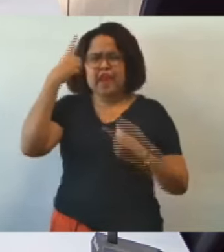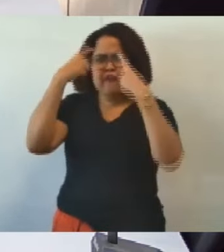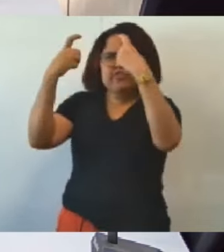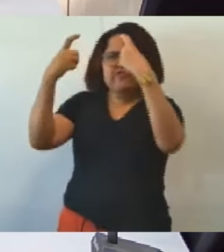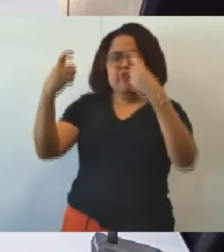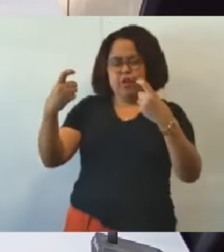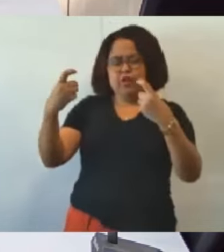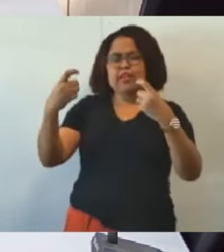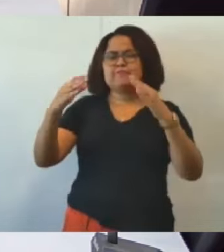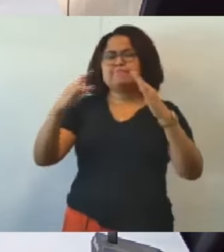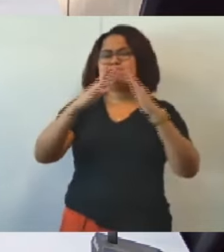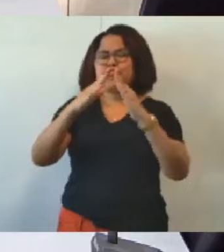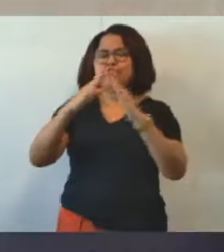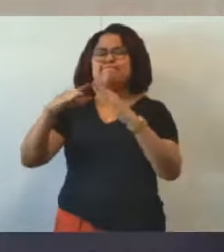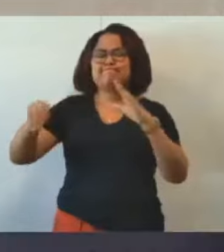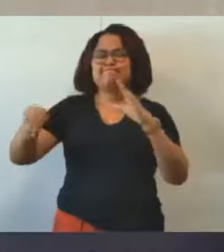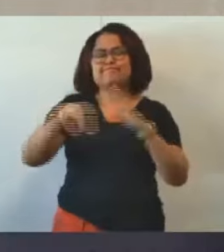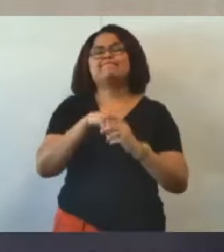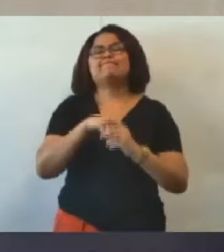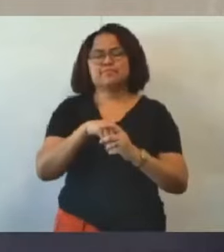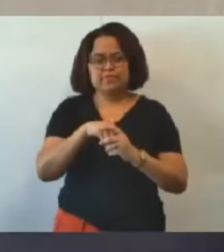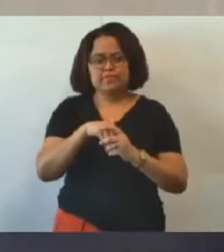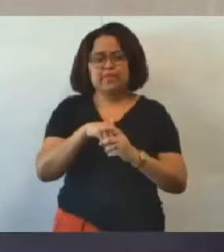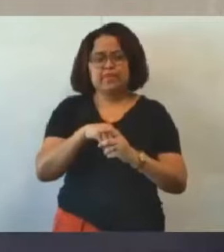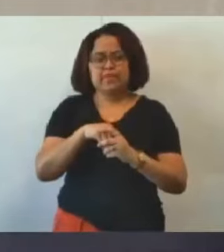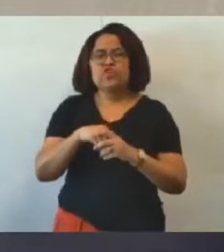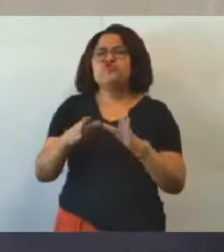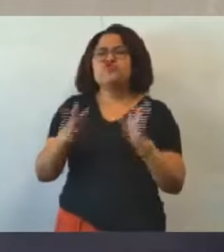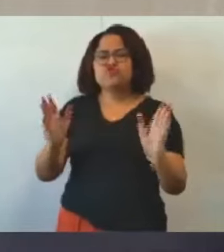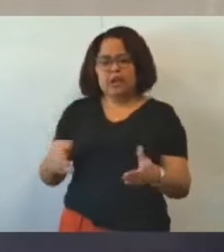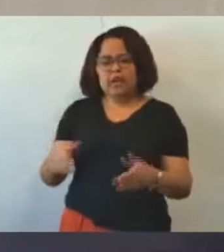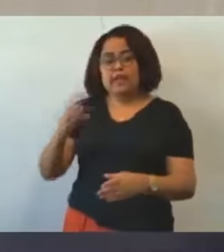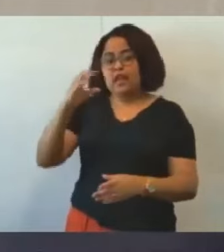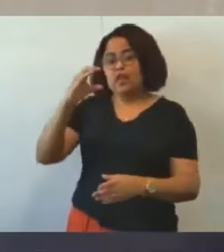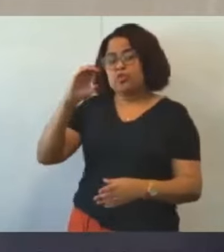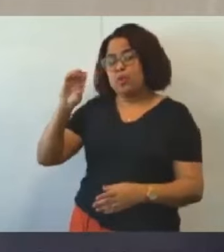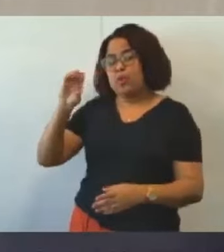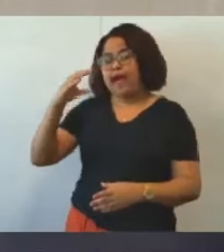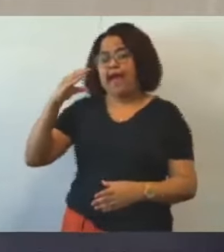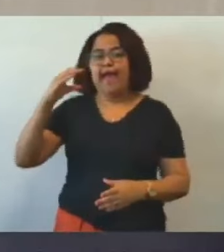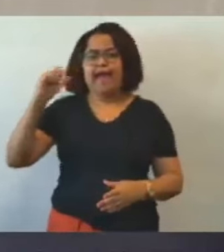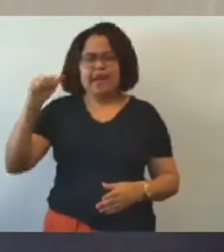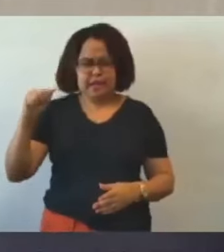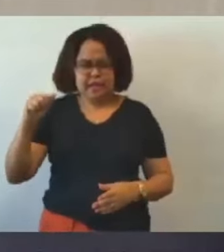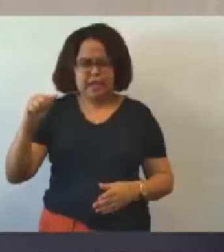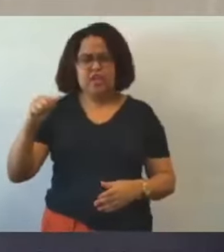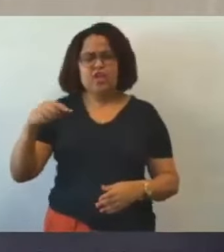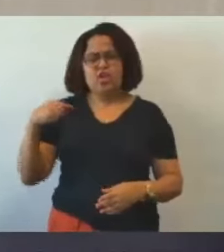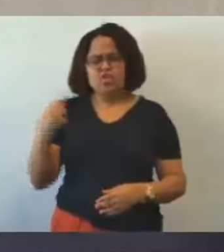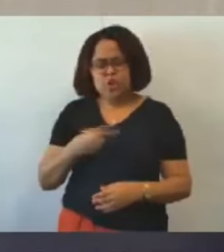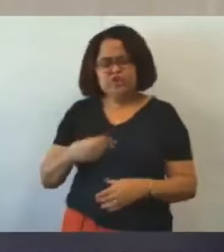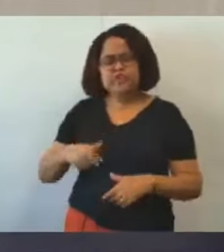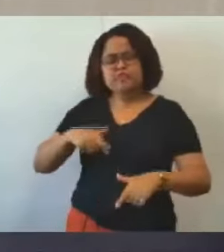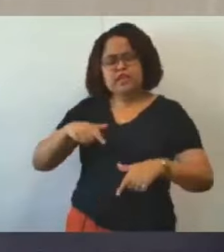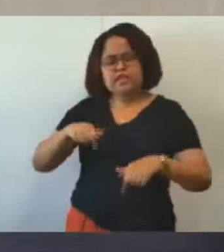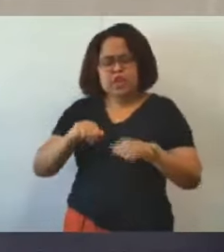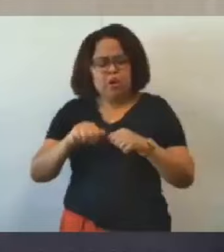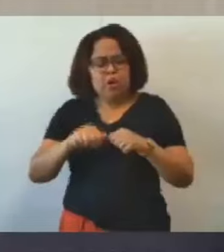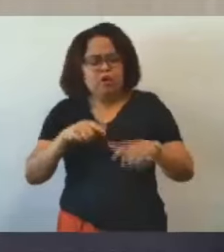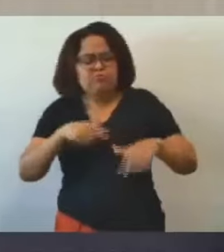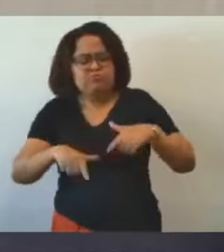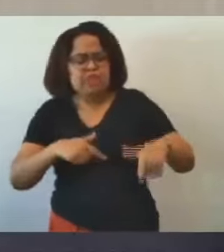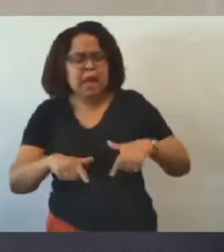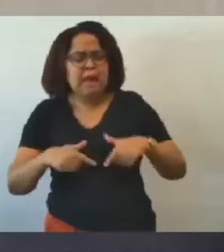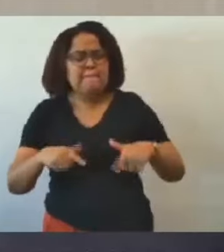doméstica já está no ECA atualizado e nós vamos fazer um trabalho exatamente para dar mais amplitude mais